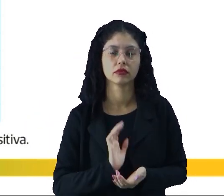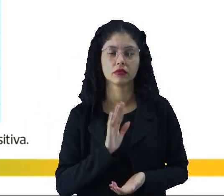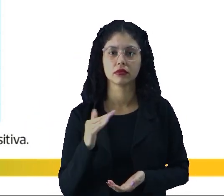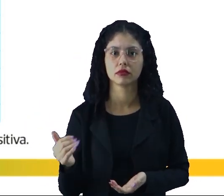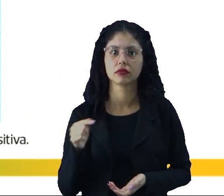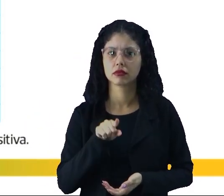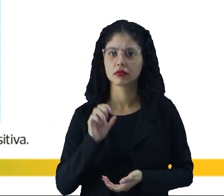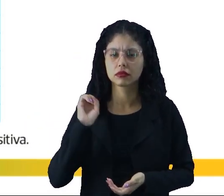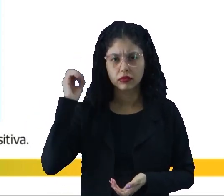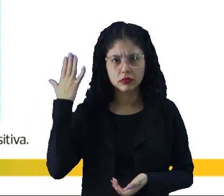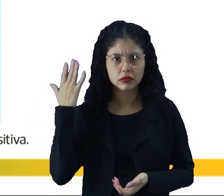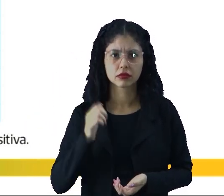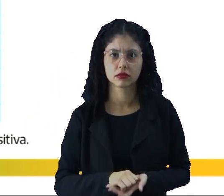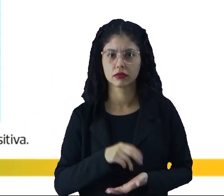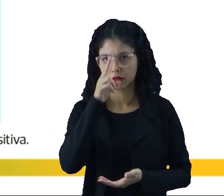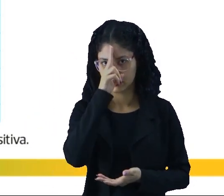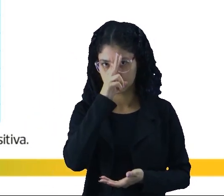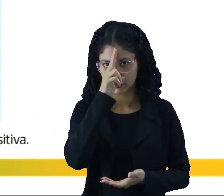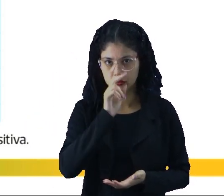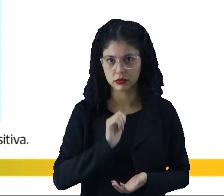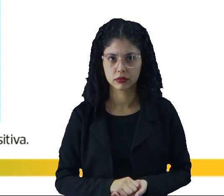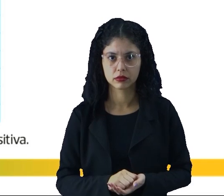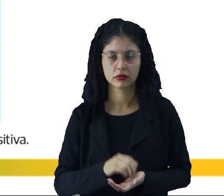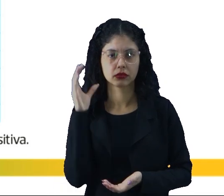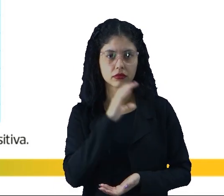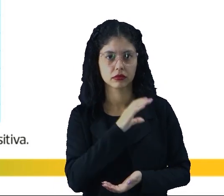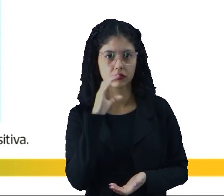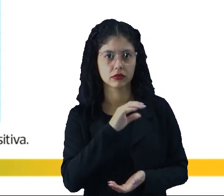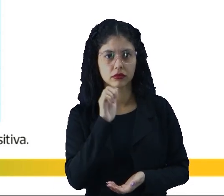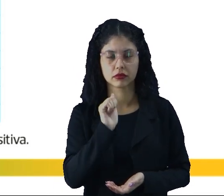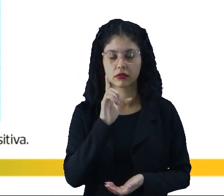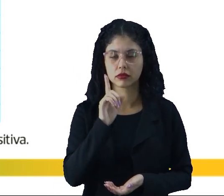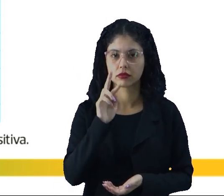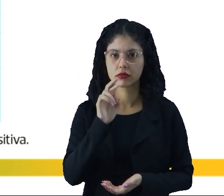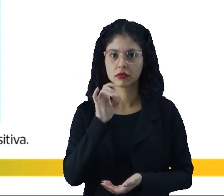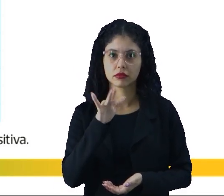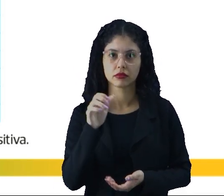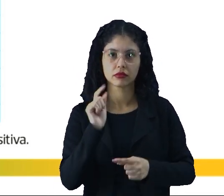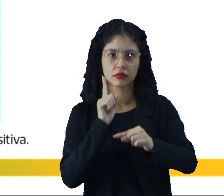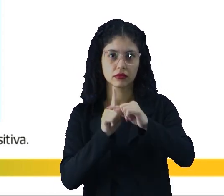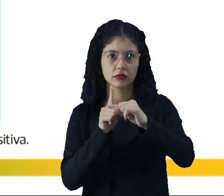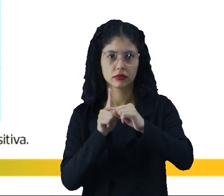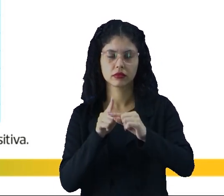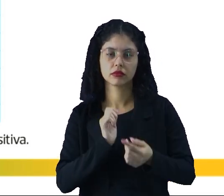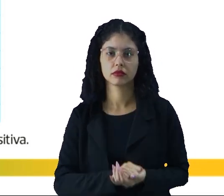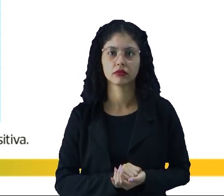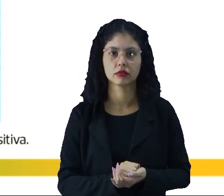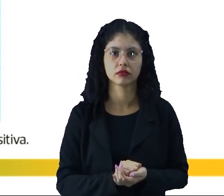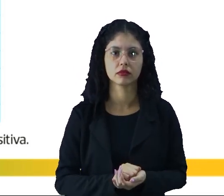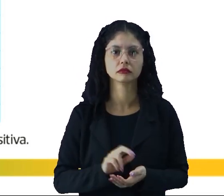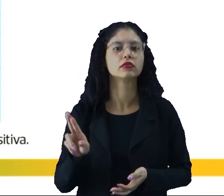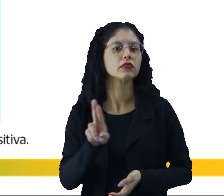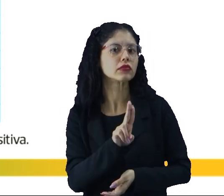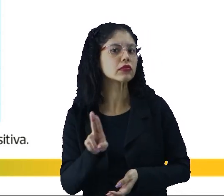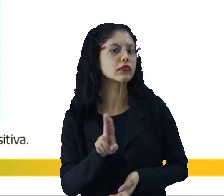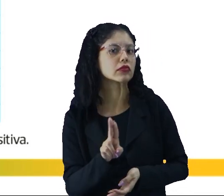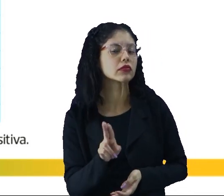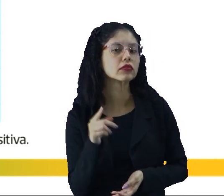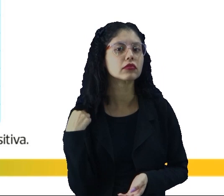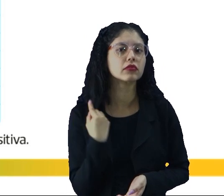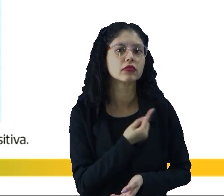Quando isso acontecer, lembre-se, a aceleração é positiva. E nós chamamos esse